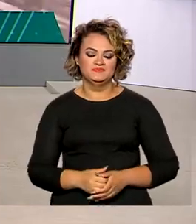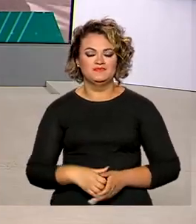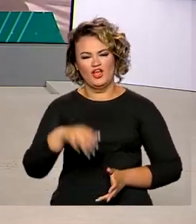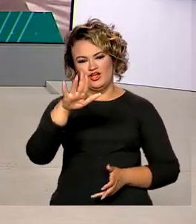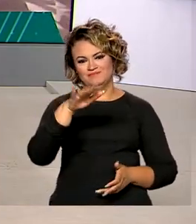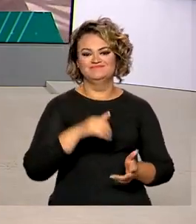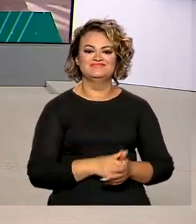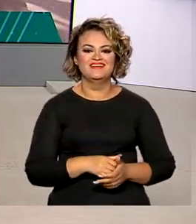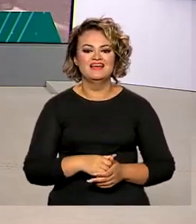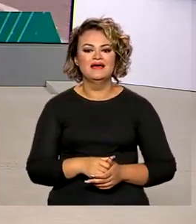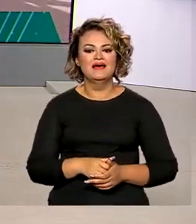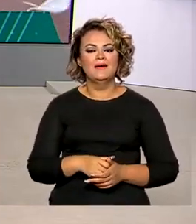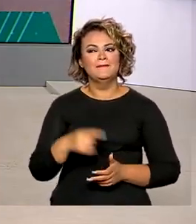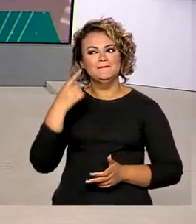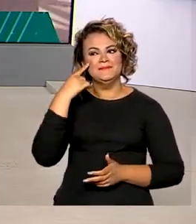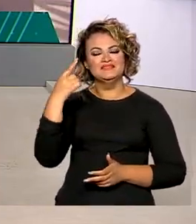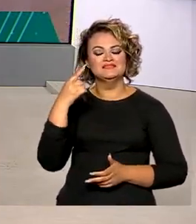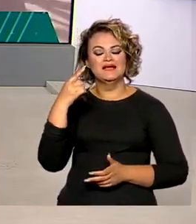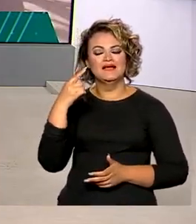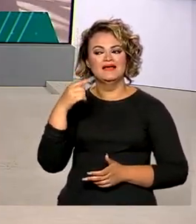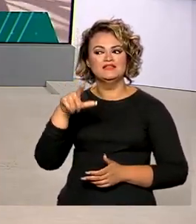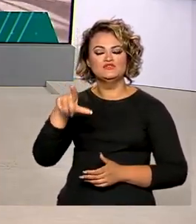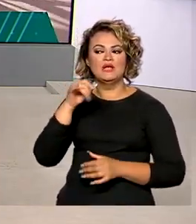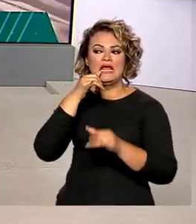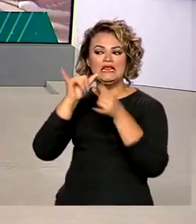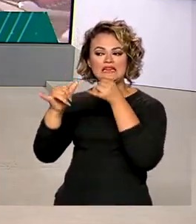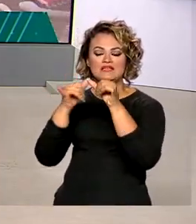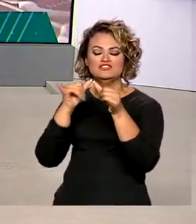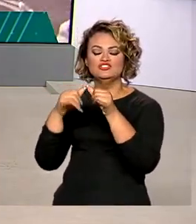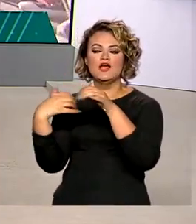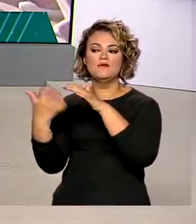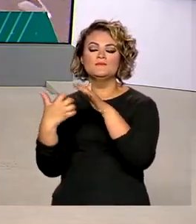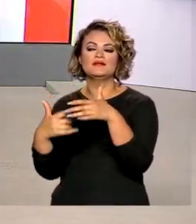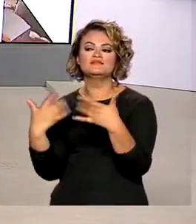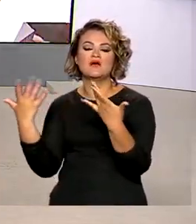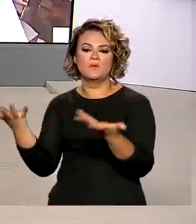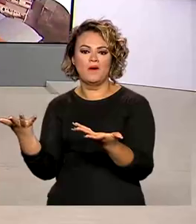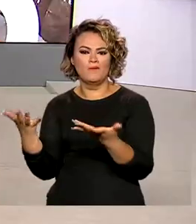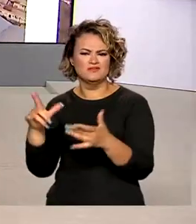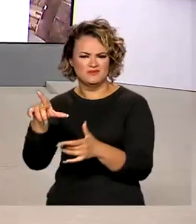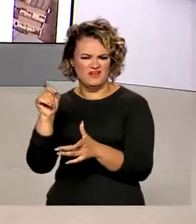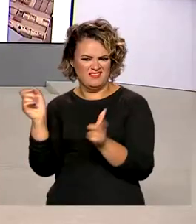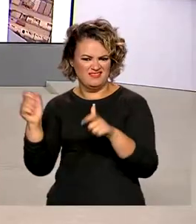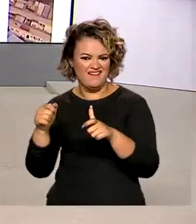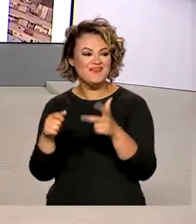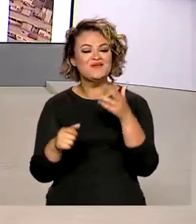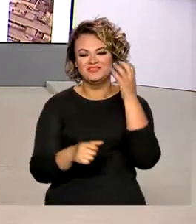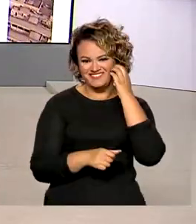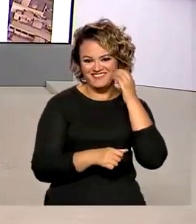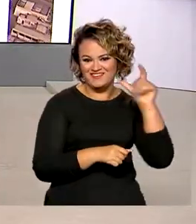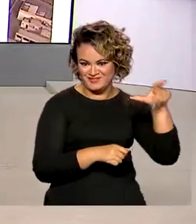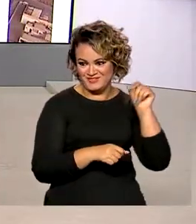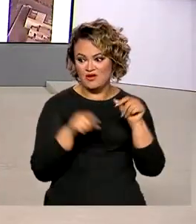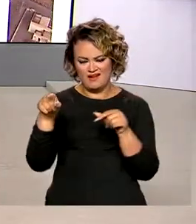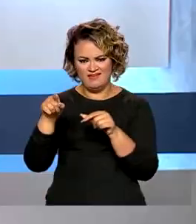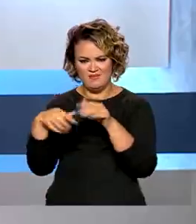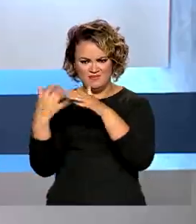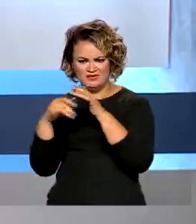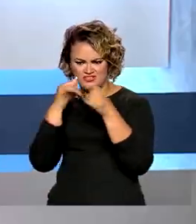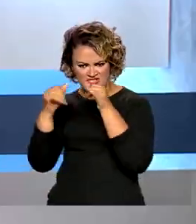Já pensou em escolher o fornecedor de energia elétrica da mesma forma que você escolhe a operadora do seu celular?